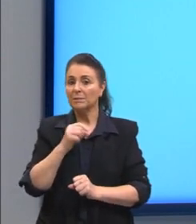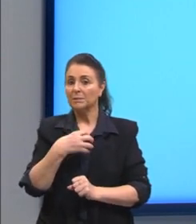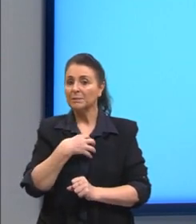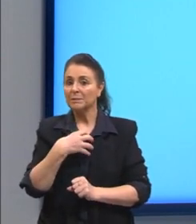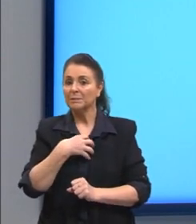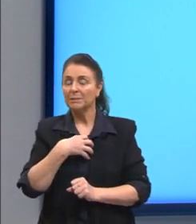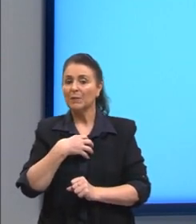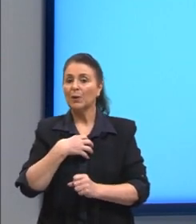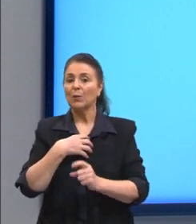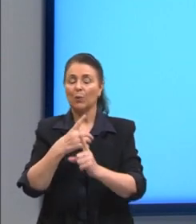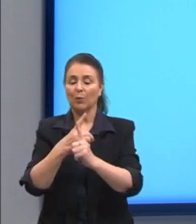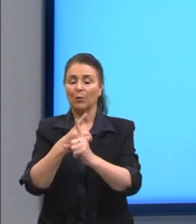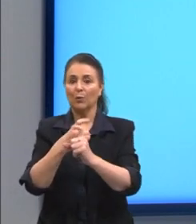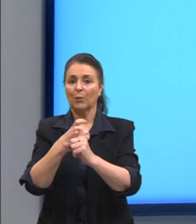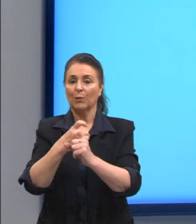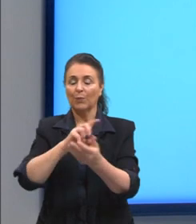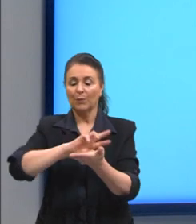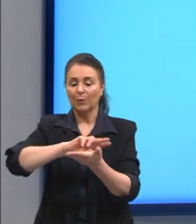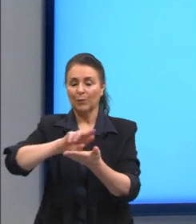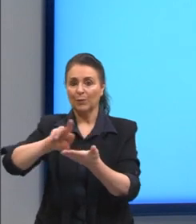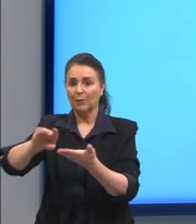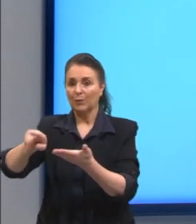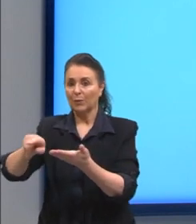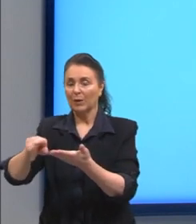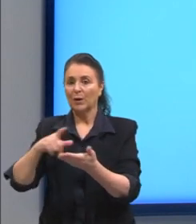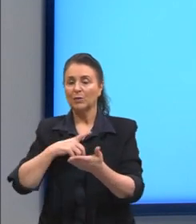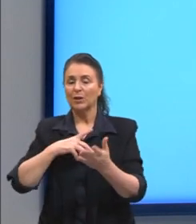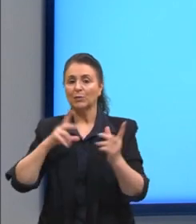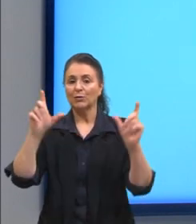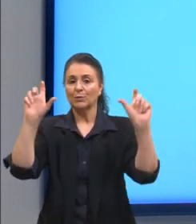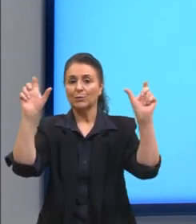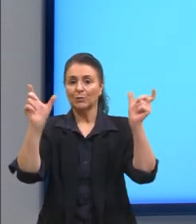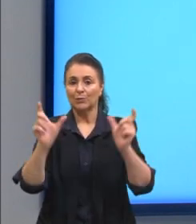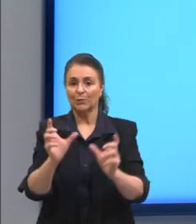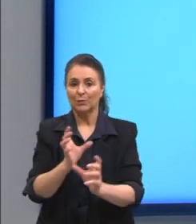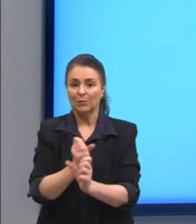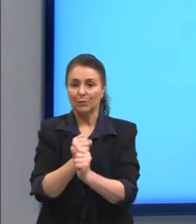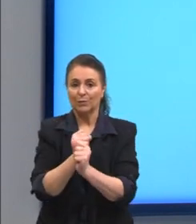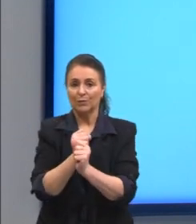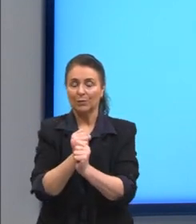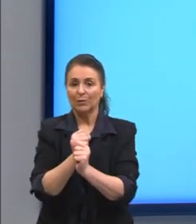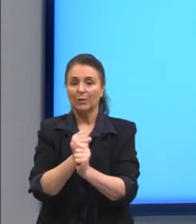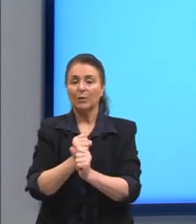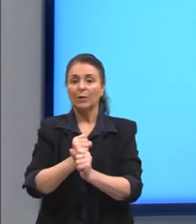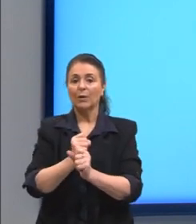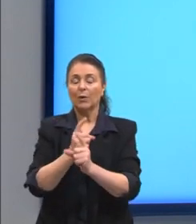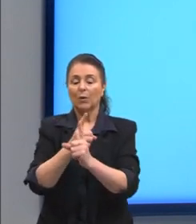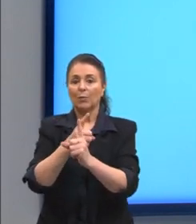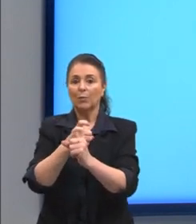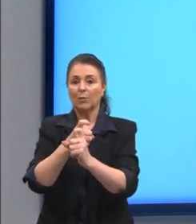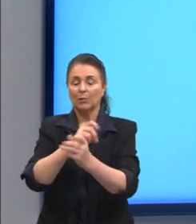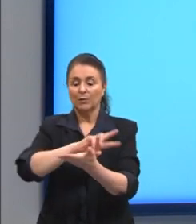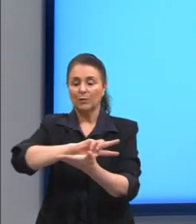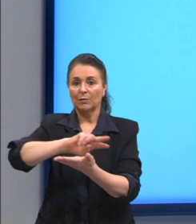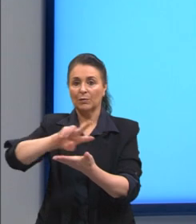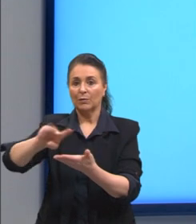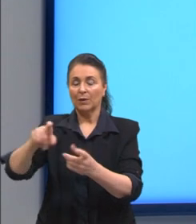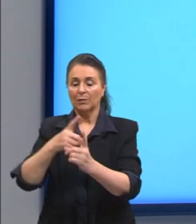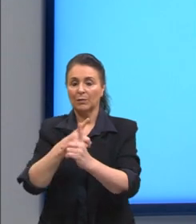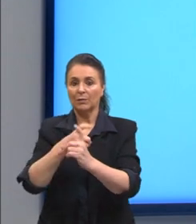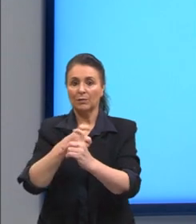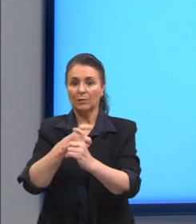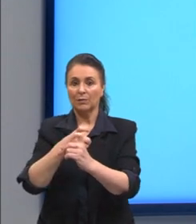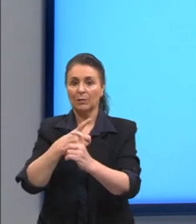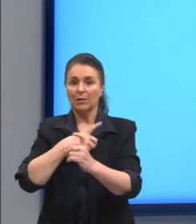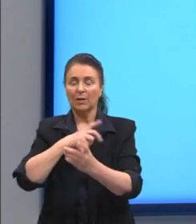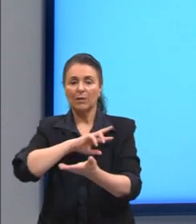polinômio. Mas é ainda um formato de expressão algébrica. Monômios e polinômios, eles possuem